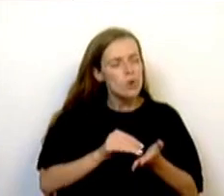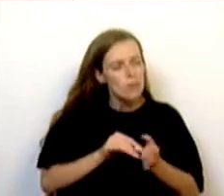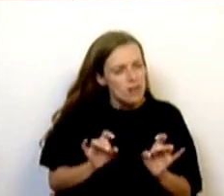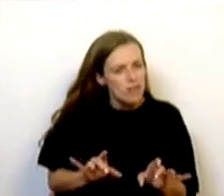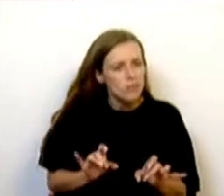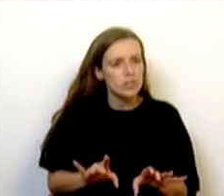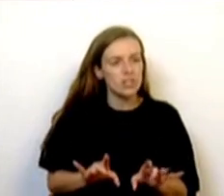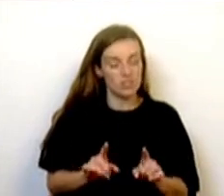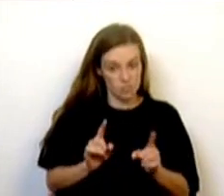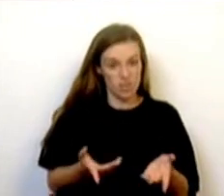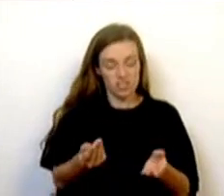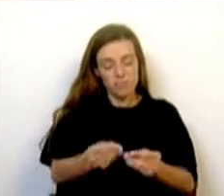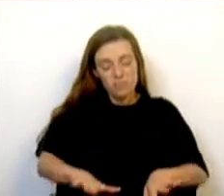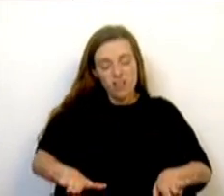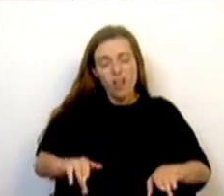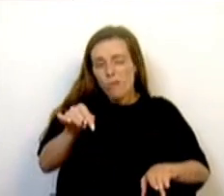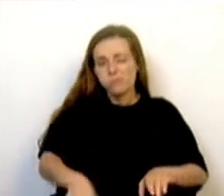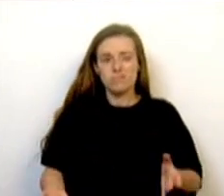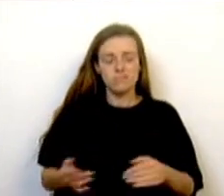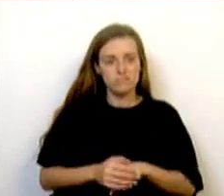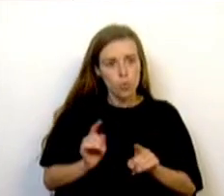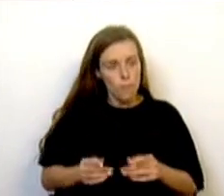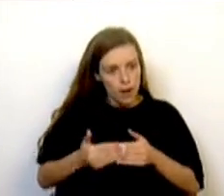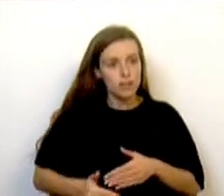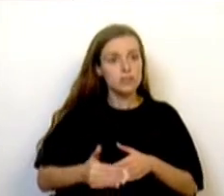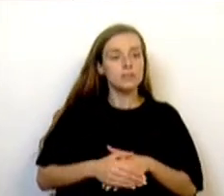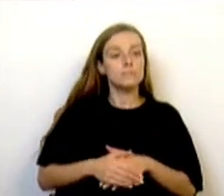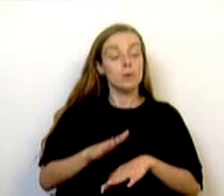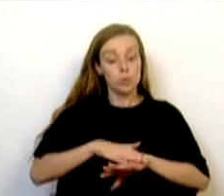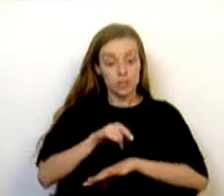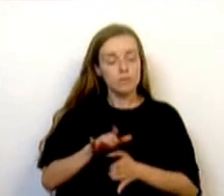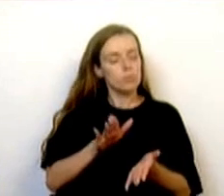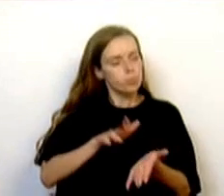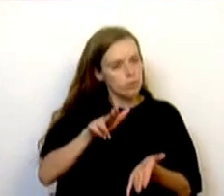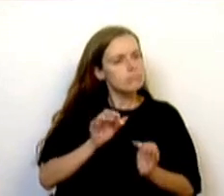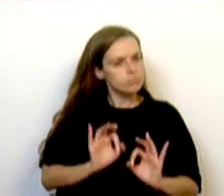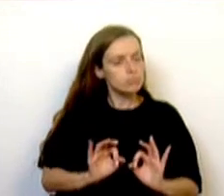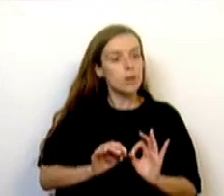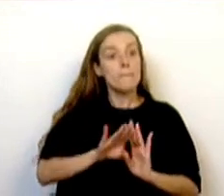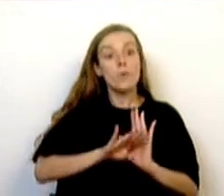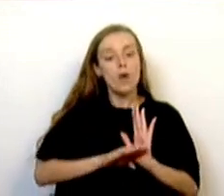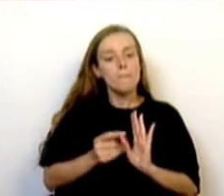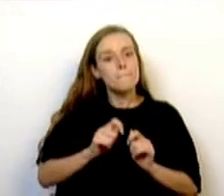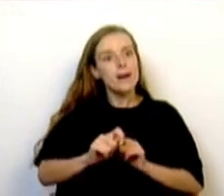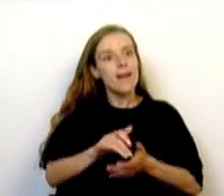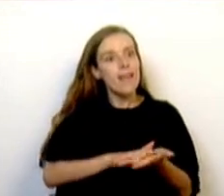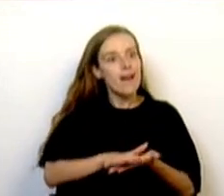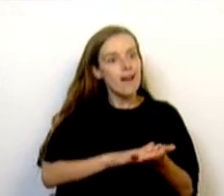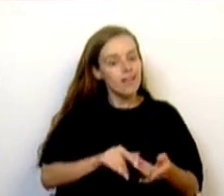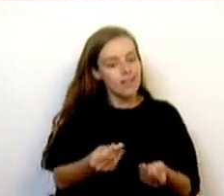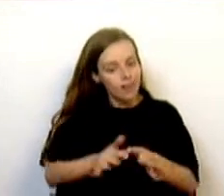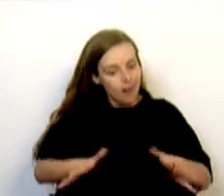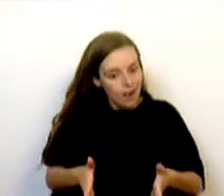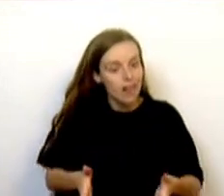começam logo na primeira infância. E foi por isso mesmo que aprovamos o programa de gratuitidade das creches, uma das medidas